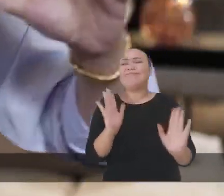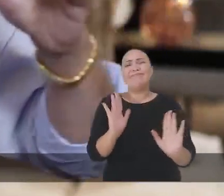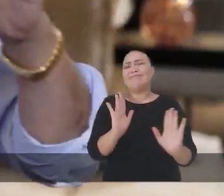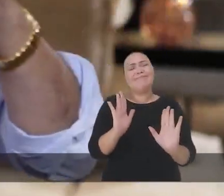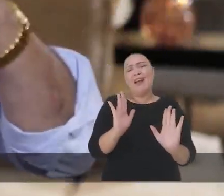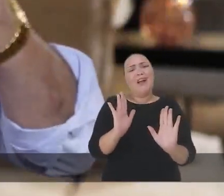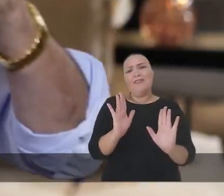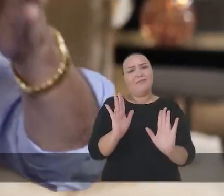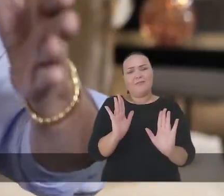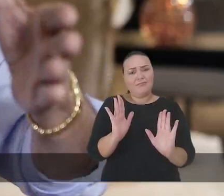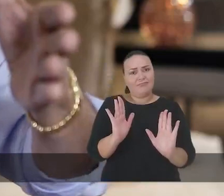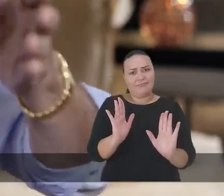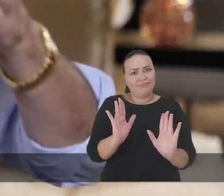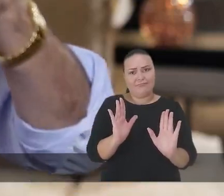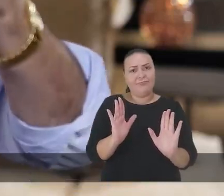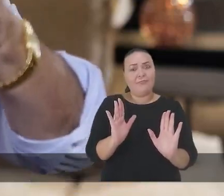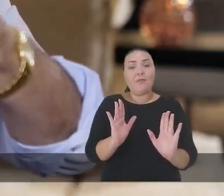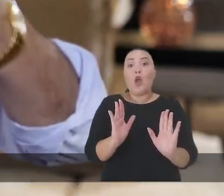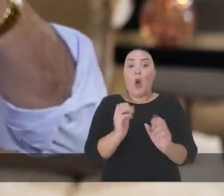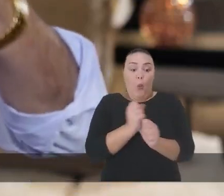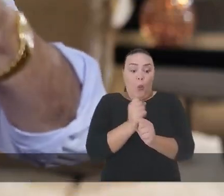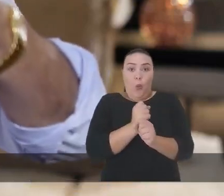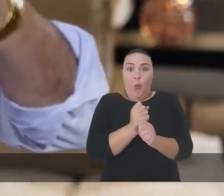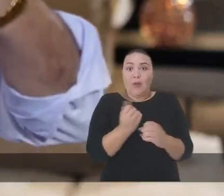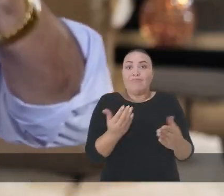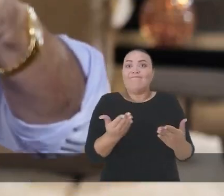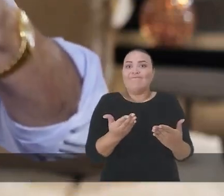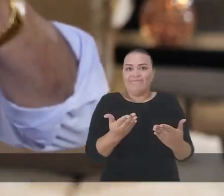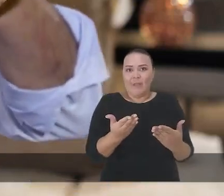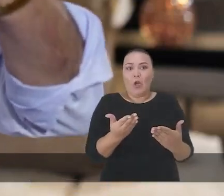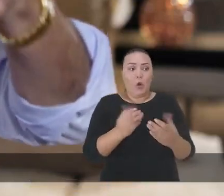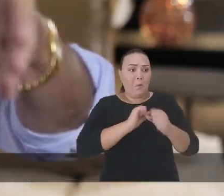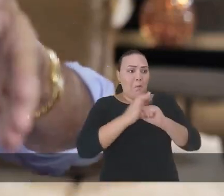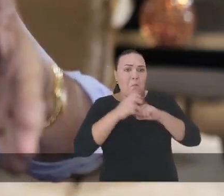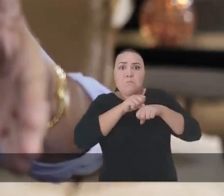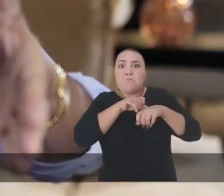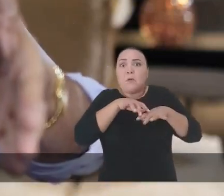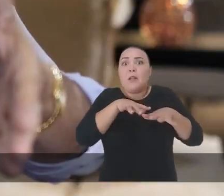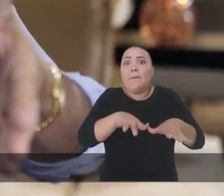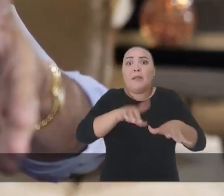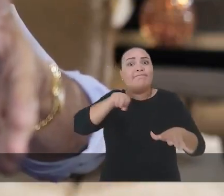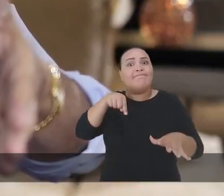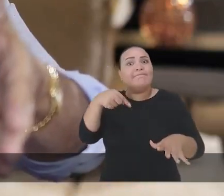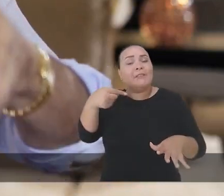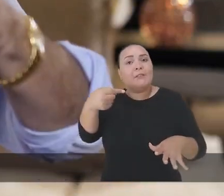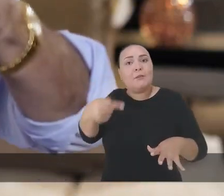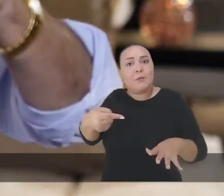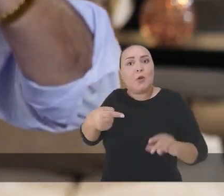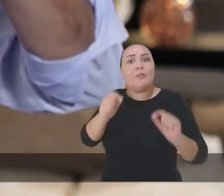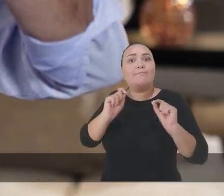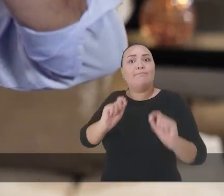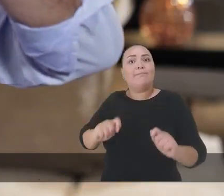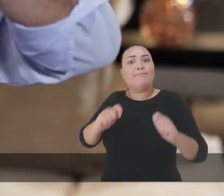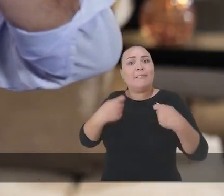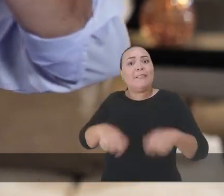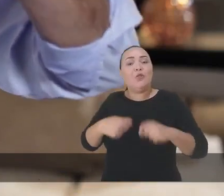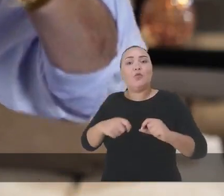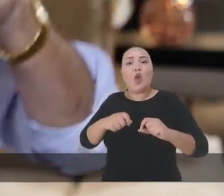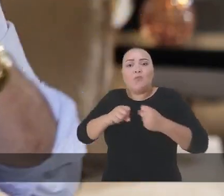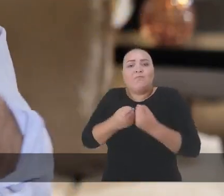Não vamos, estamos num ano pós-pandêmico. Nós temos que dar